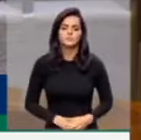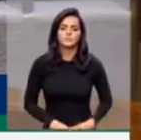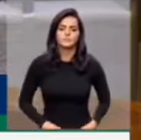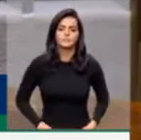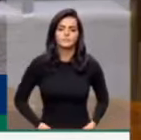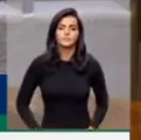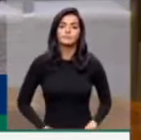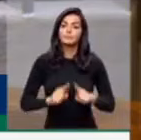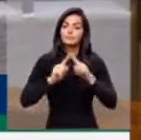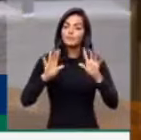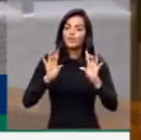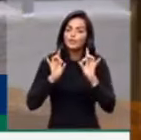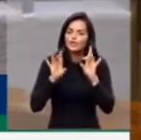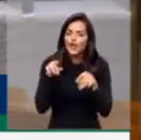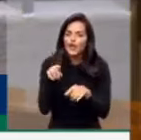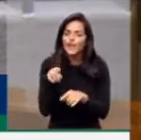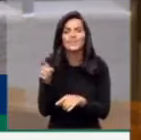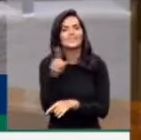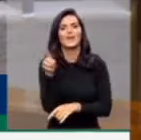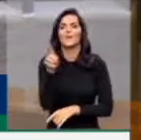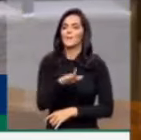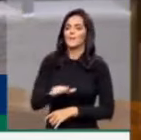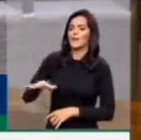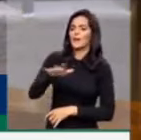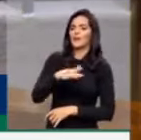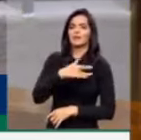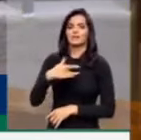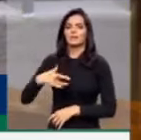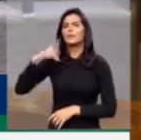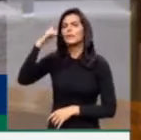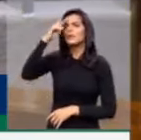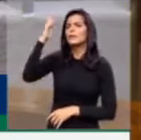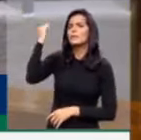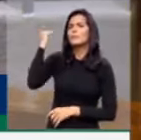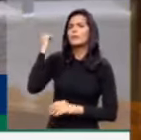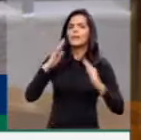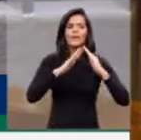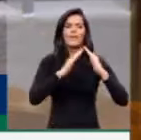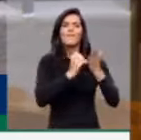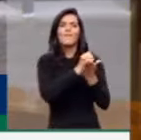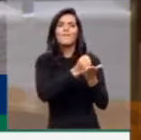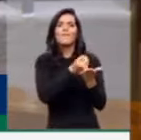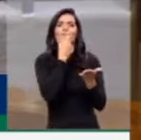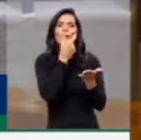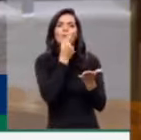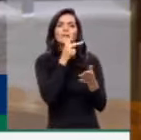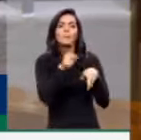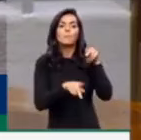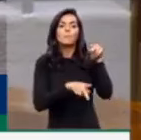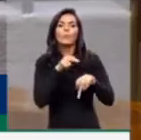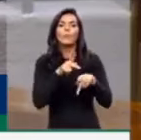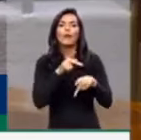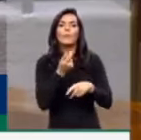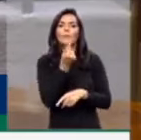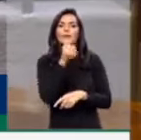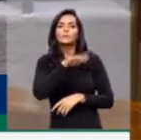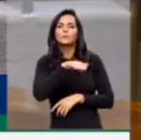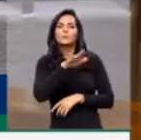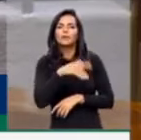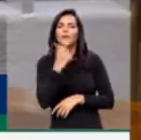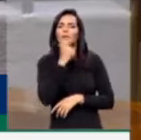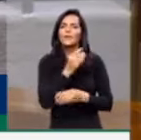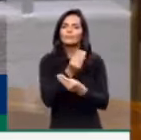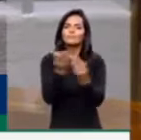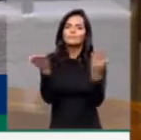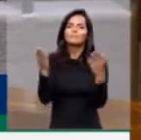Mas não é só isso. Na área de saúde, quem não lembra das farmácias populares que estão sendo destruídas, que davam condições ao